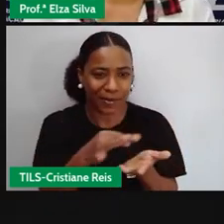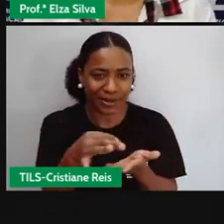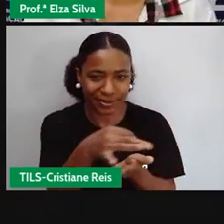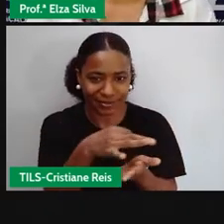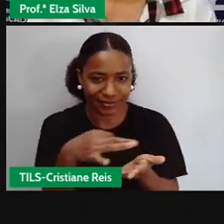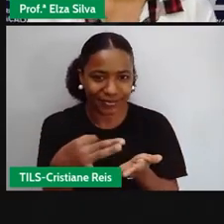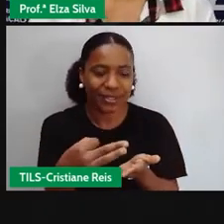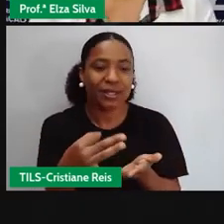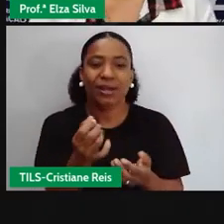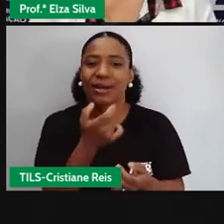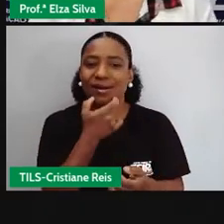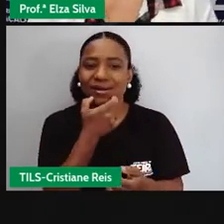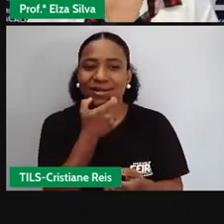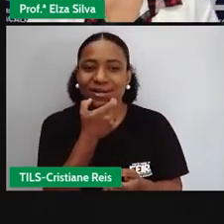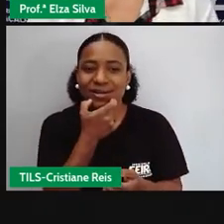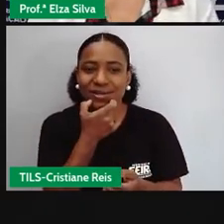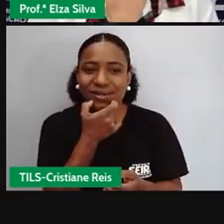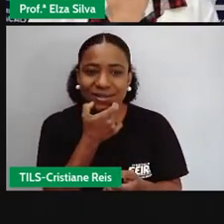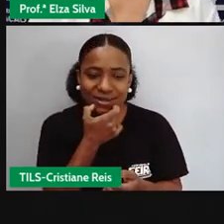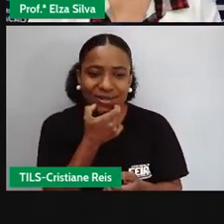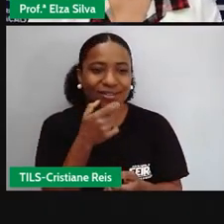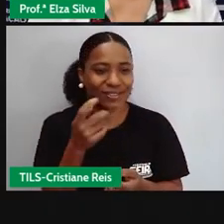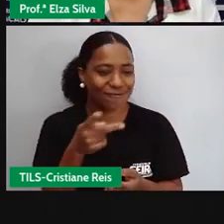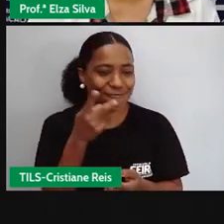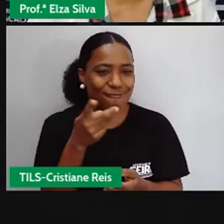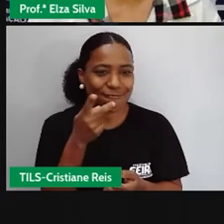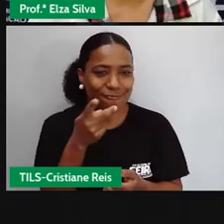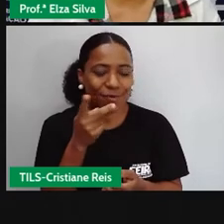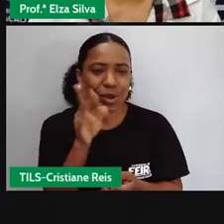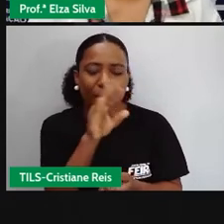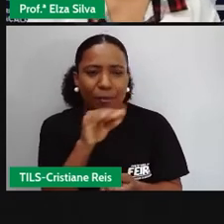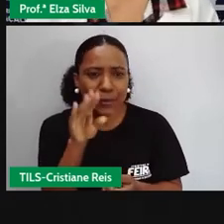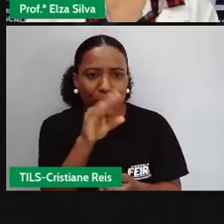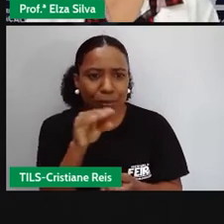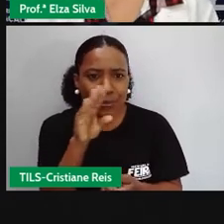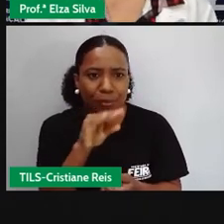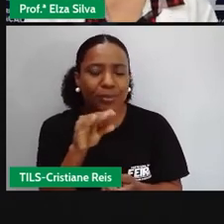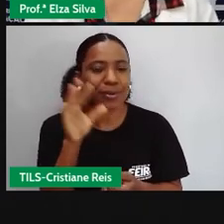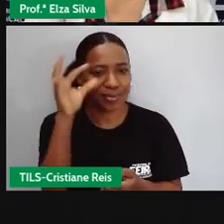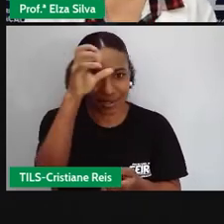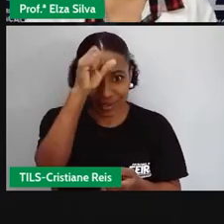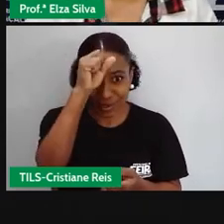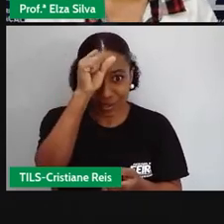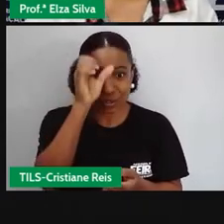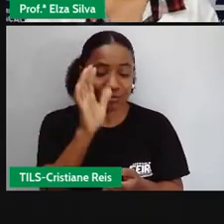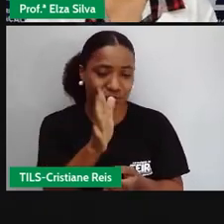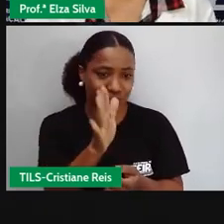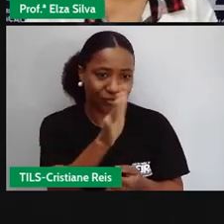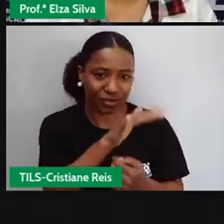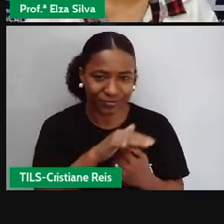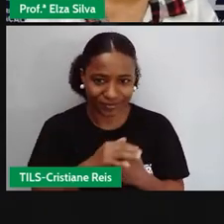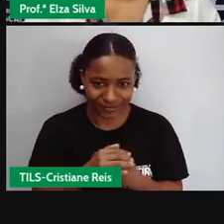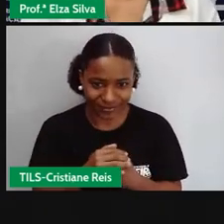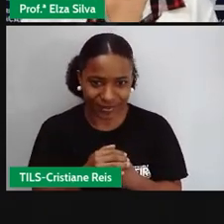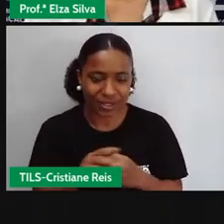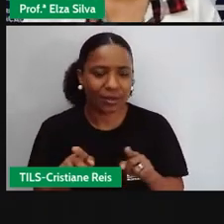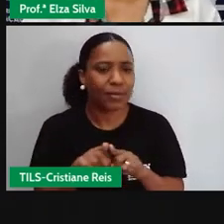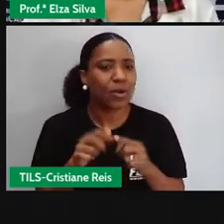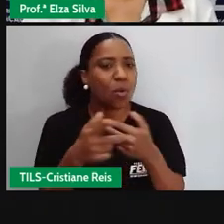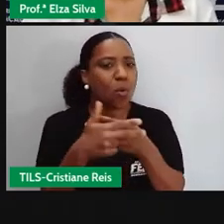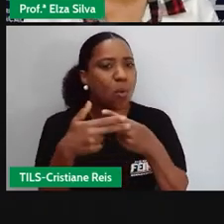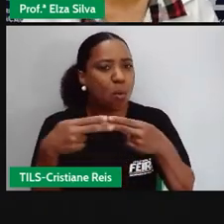falá-las em inglês. Já vimos quais elementos a gente pode utilizar, comprar,